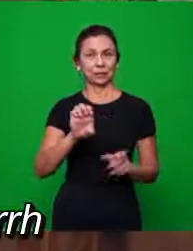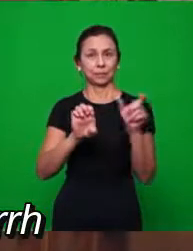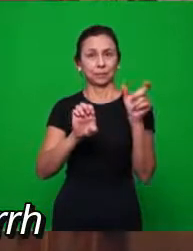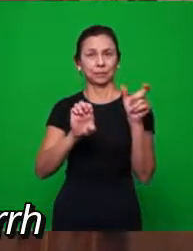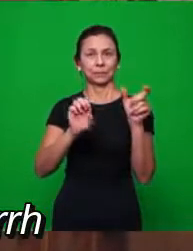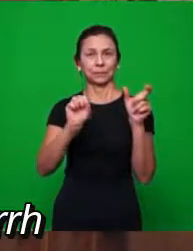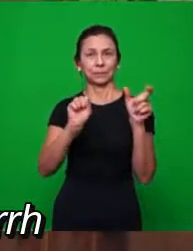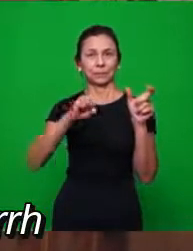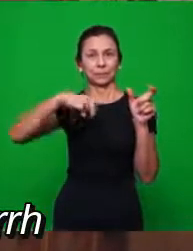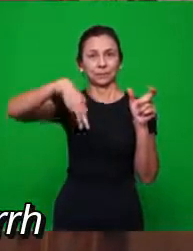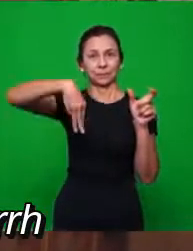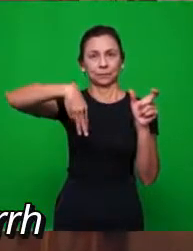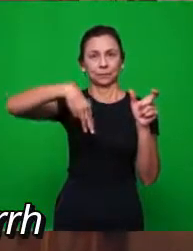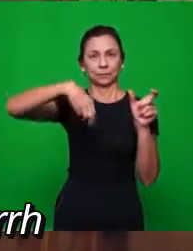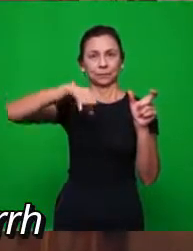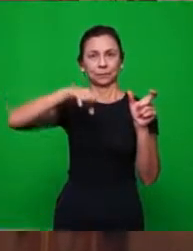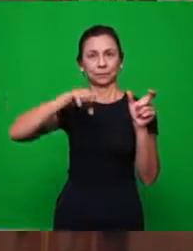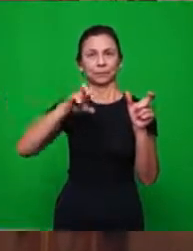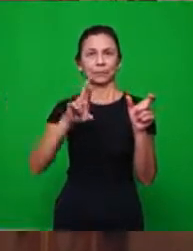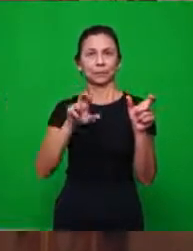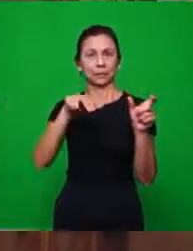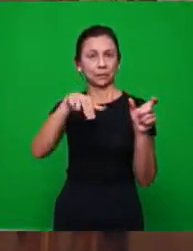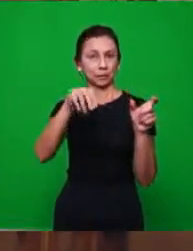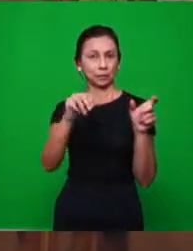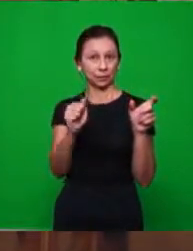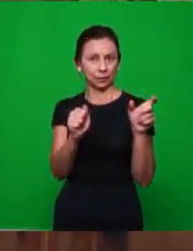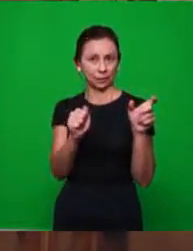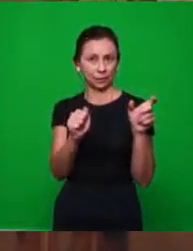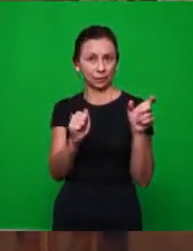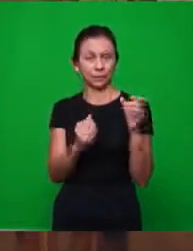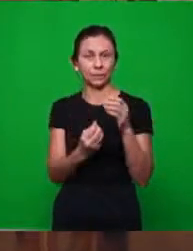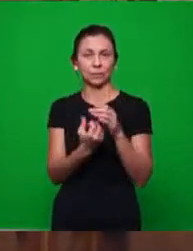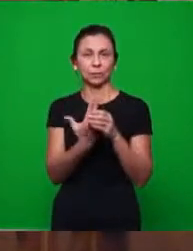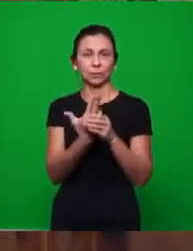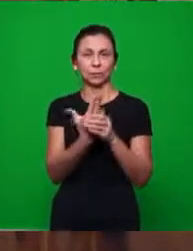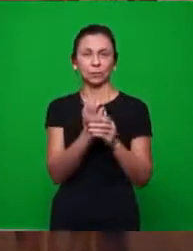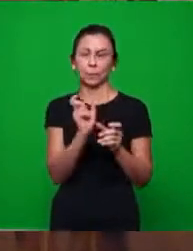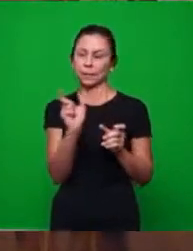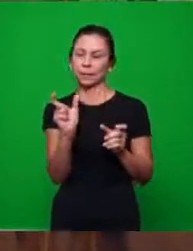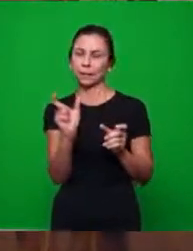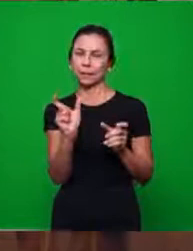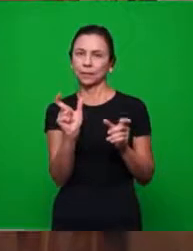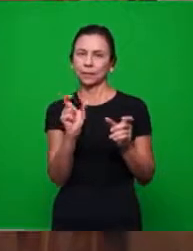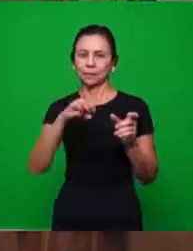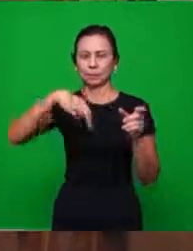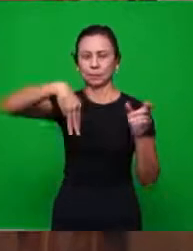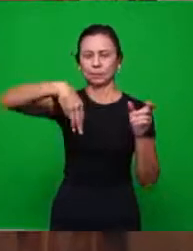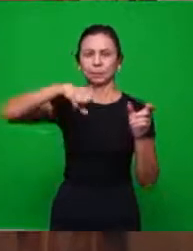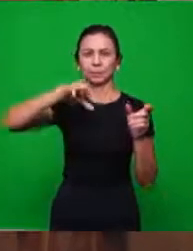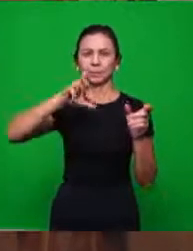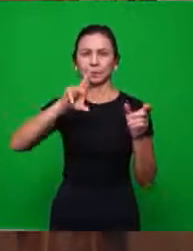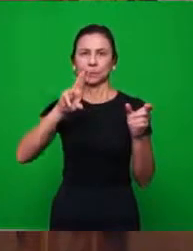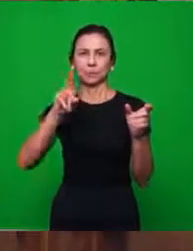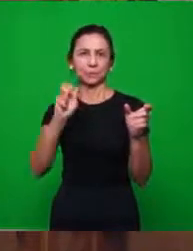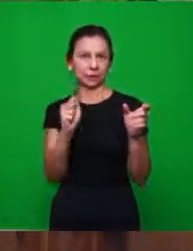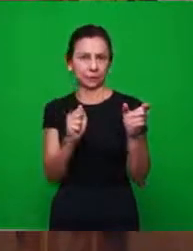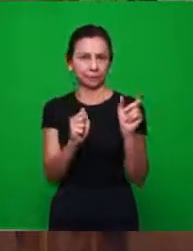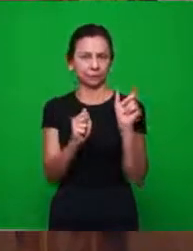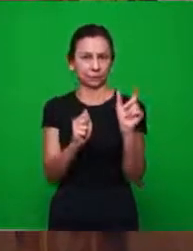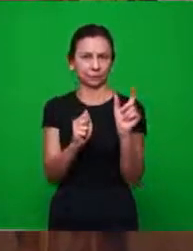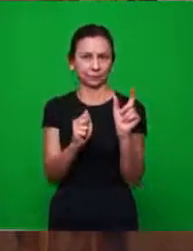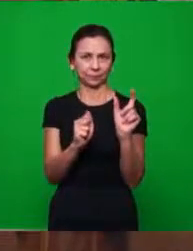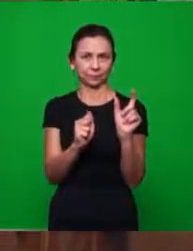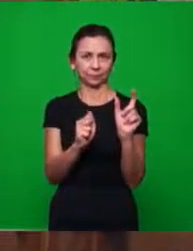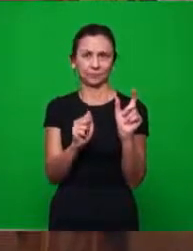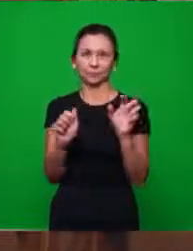Esmirna vem da palavra mirra. Eu gostaria que os irmãos agora passassem aqui para o